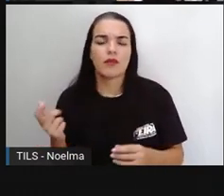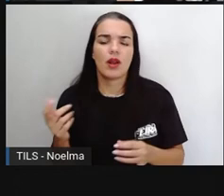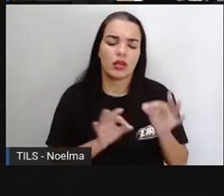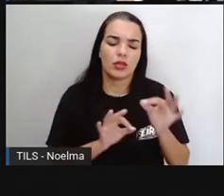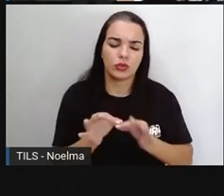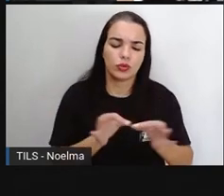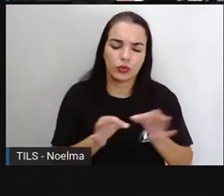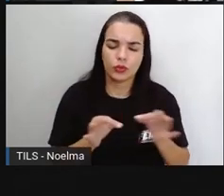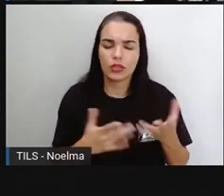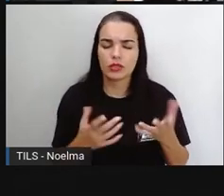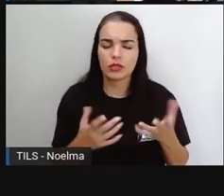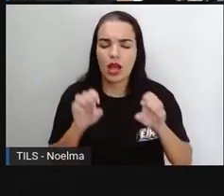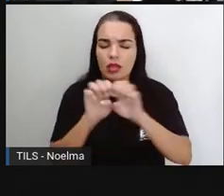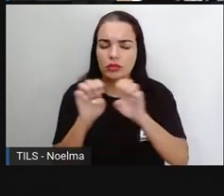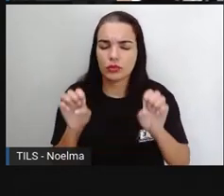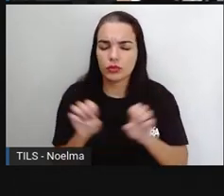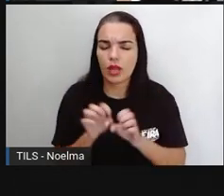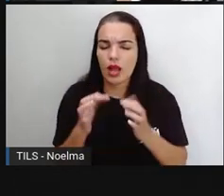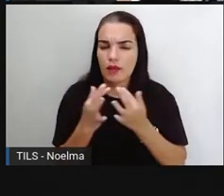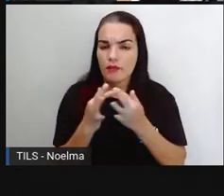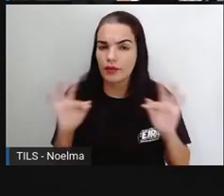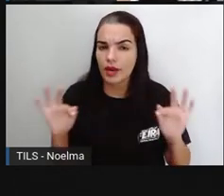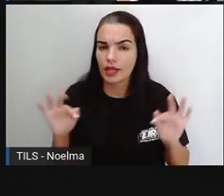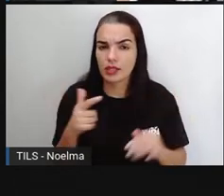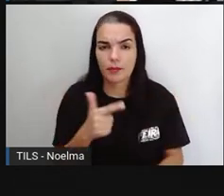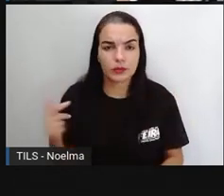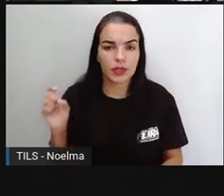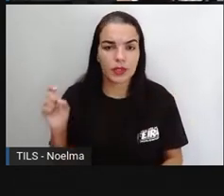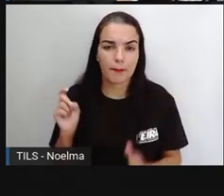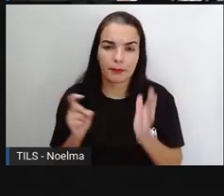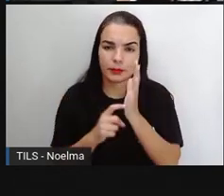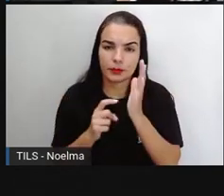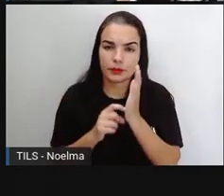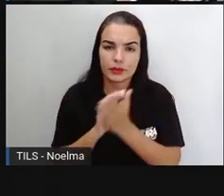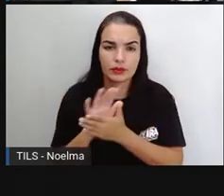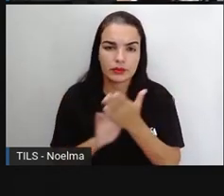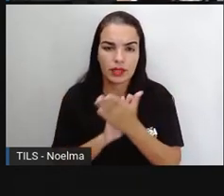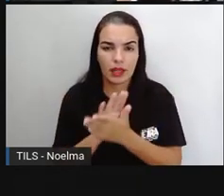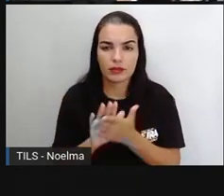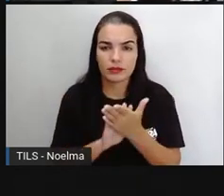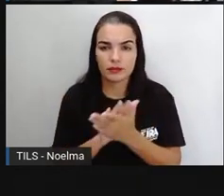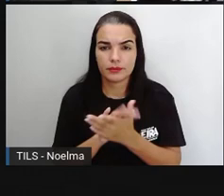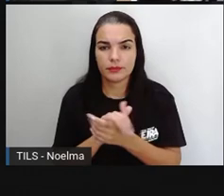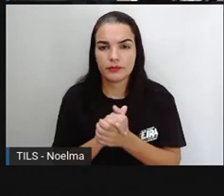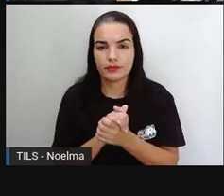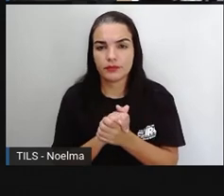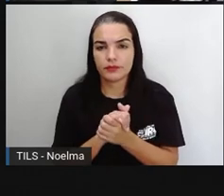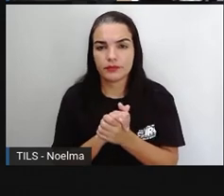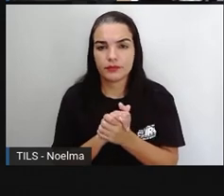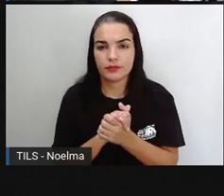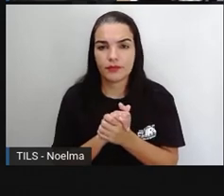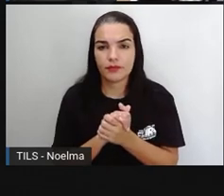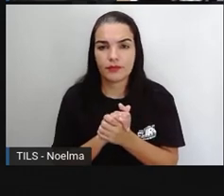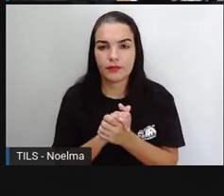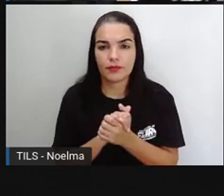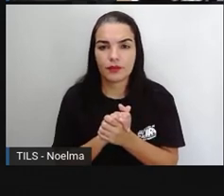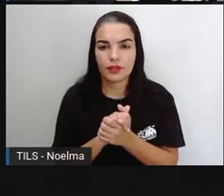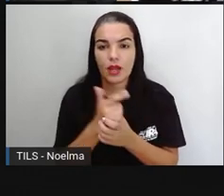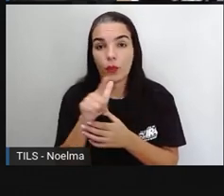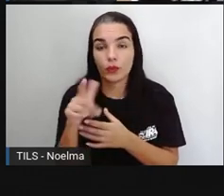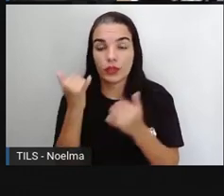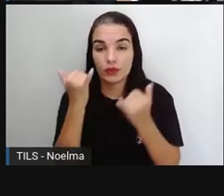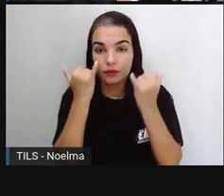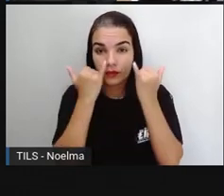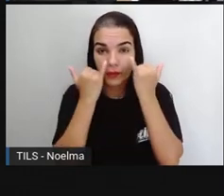mas ele não recebe aí nenhuma pontuação. Outra informação importante